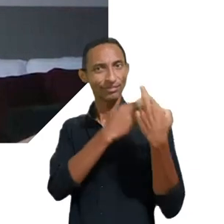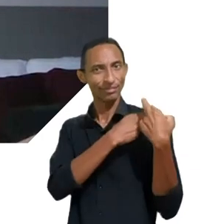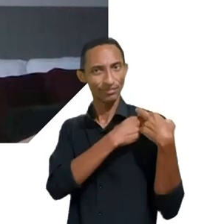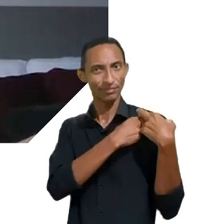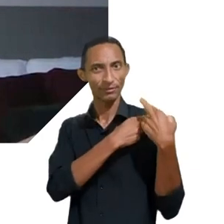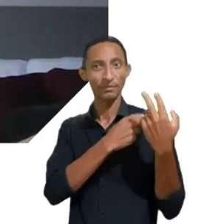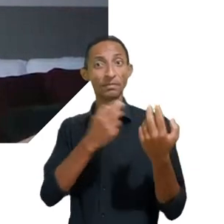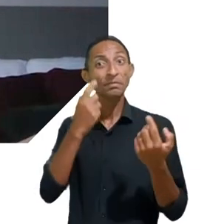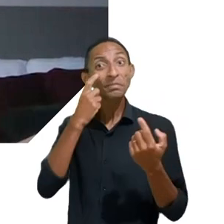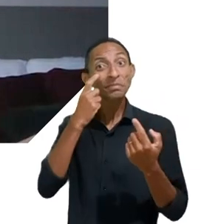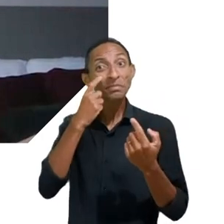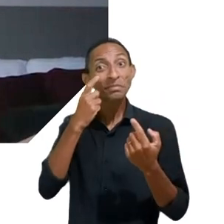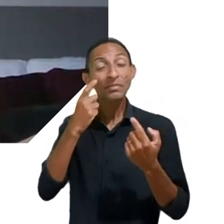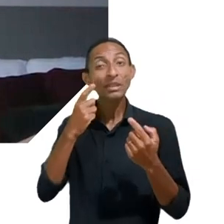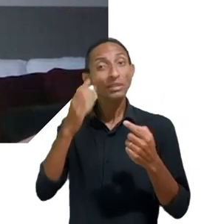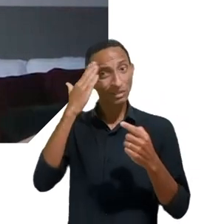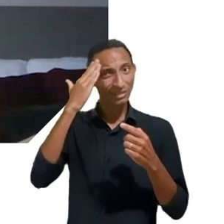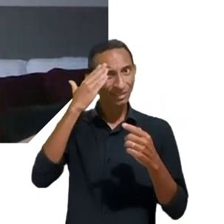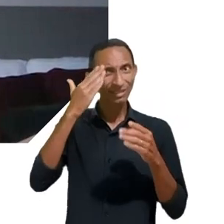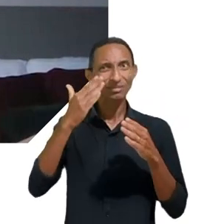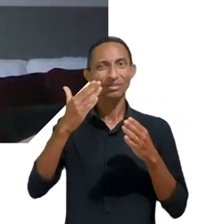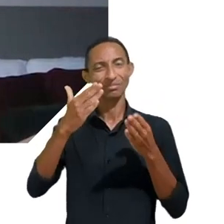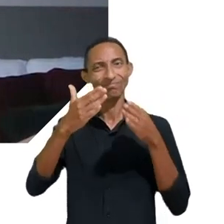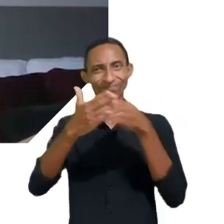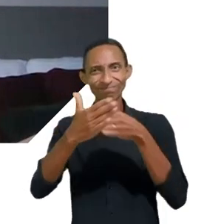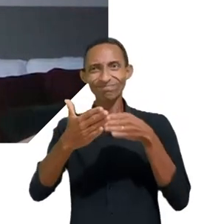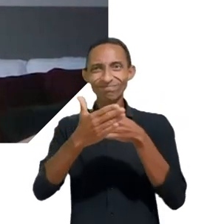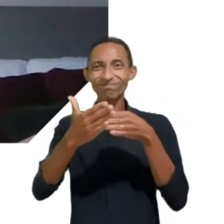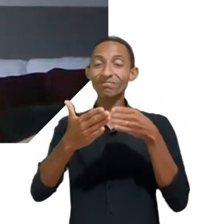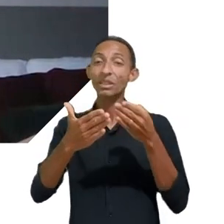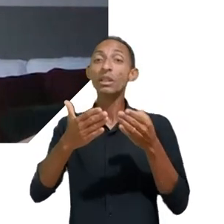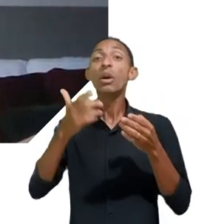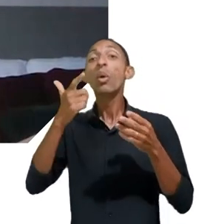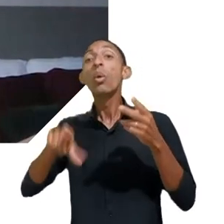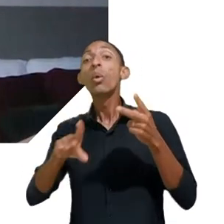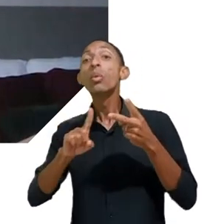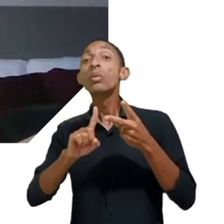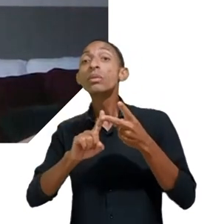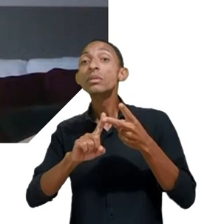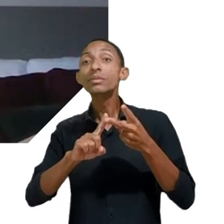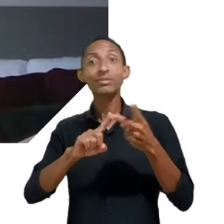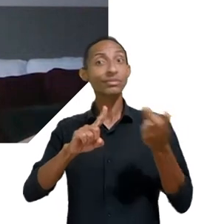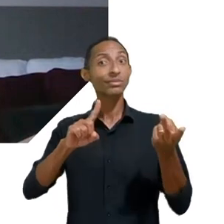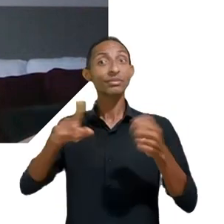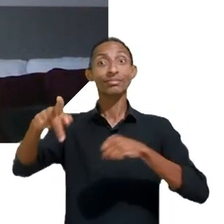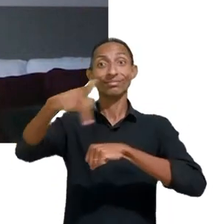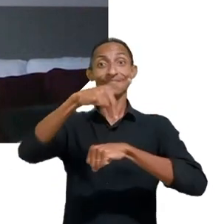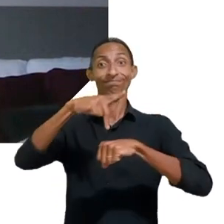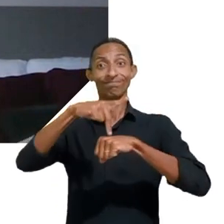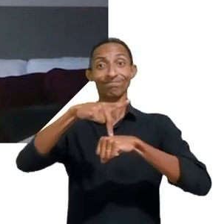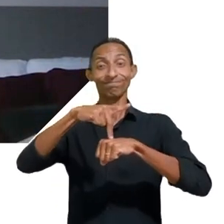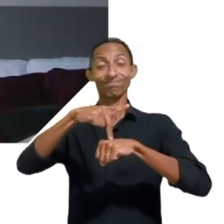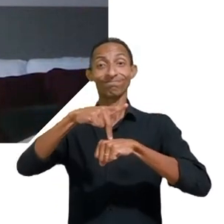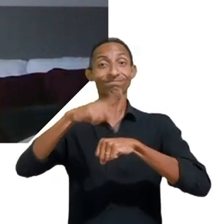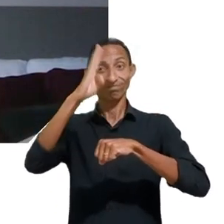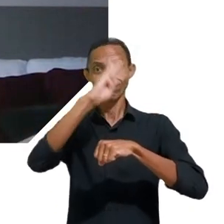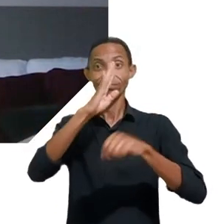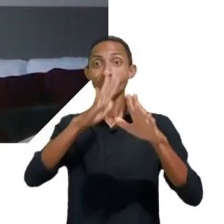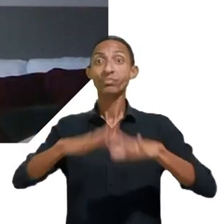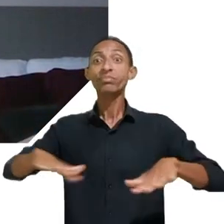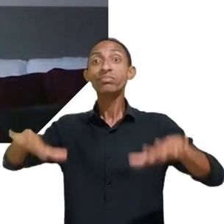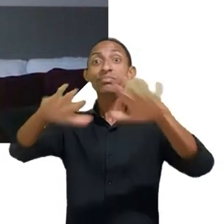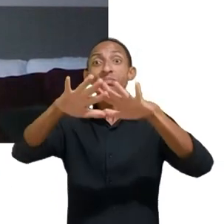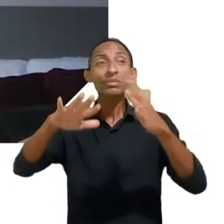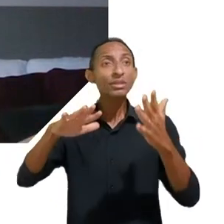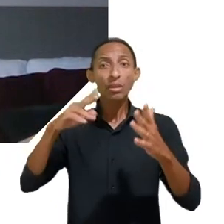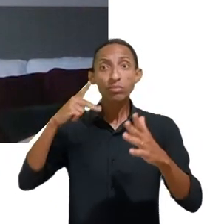dificuldade técnica de se entender e de outro você tem um país com uma série de ausência de políticas públicas